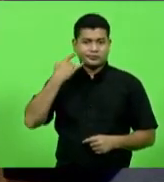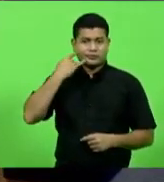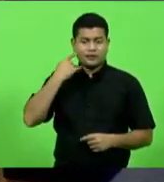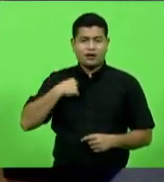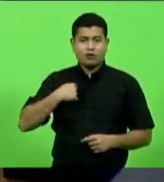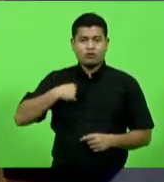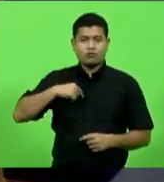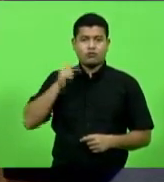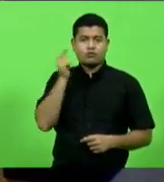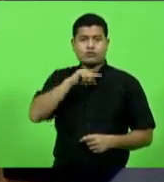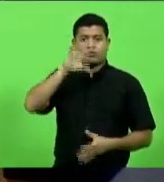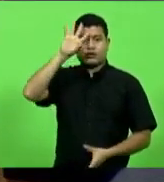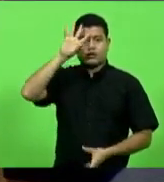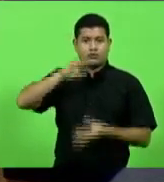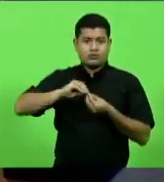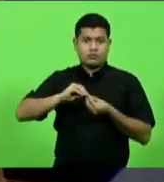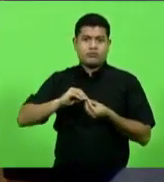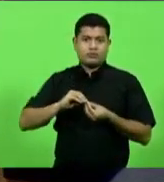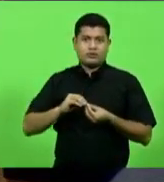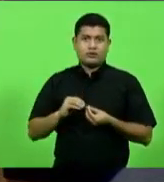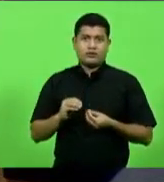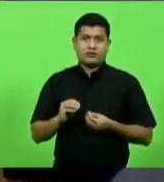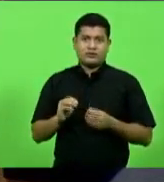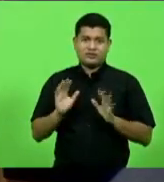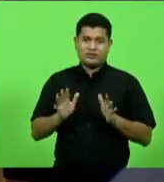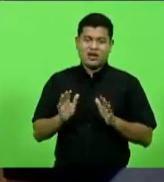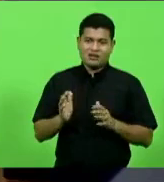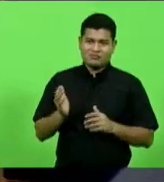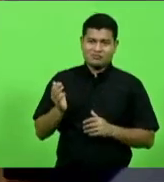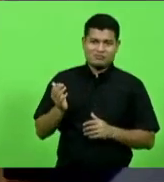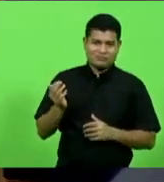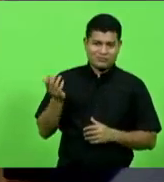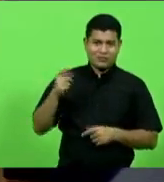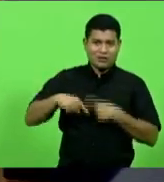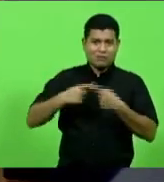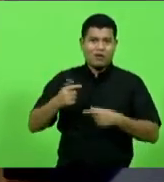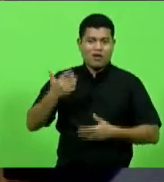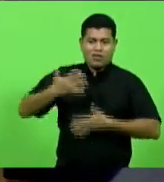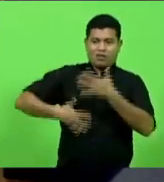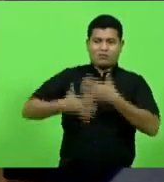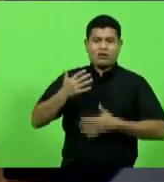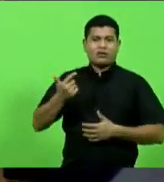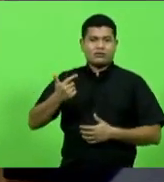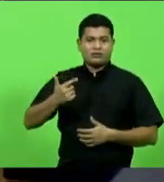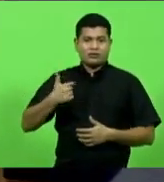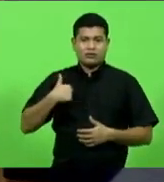raciocínio, eu já fui atrapalhado no meu outro voto, no meu raciocínio, não quero ser atrapalhado novamente,